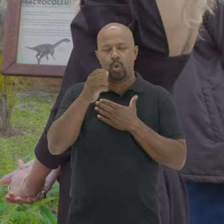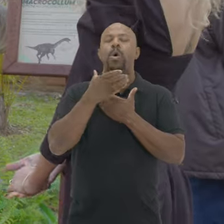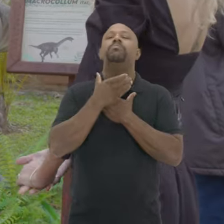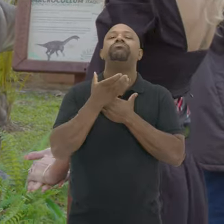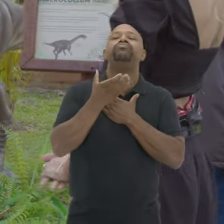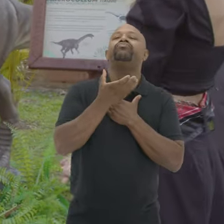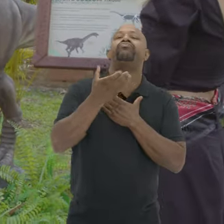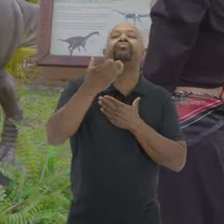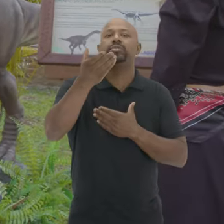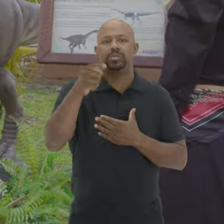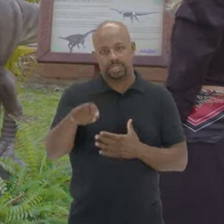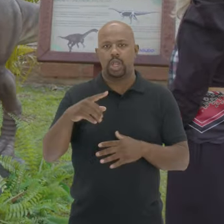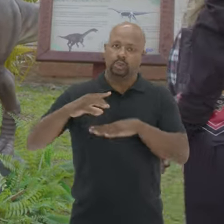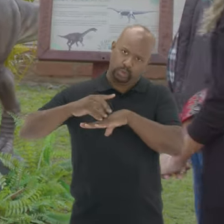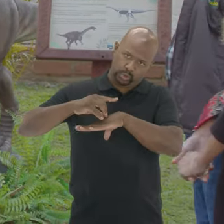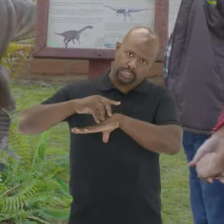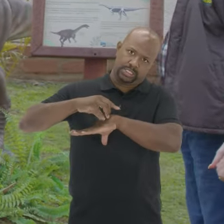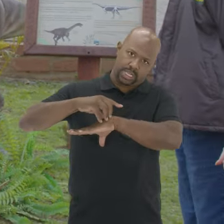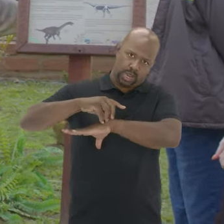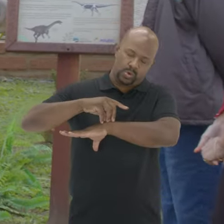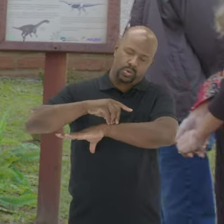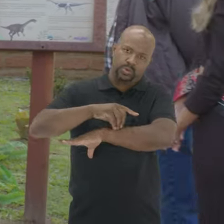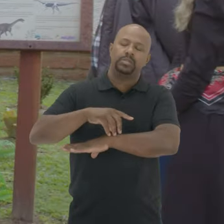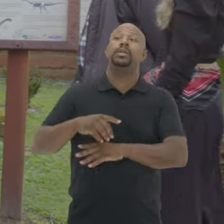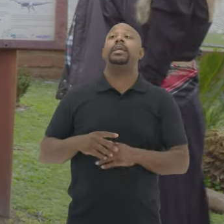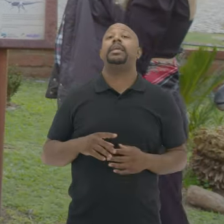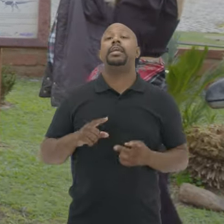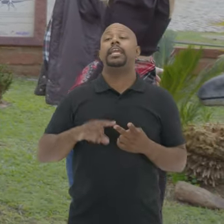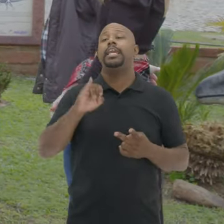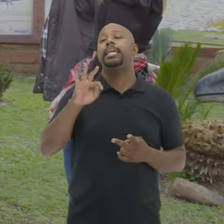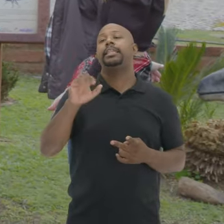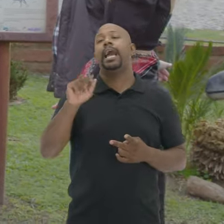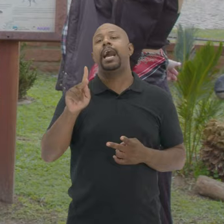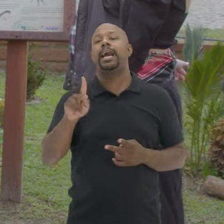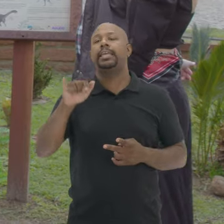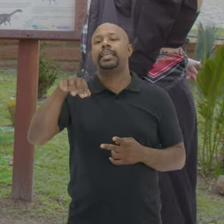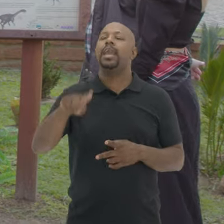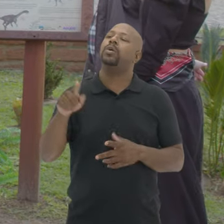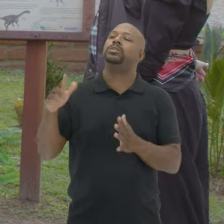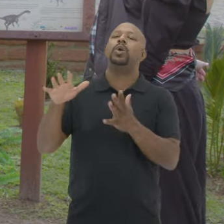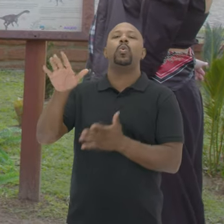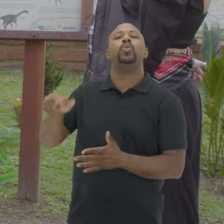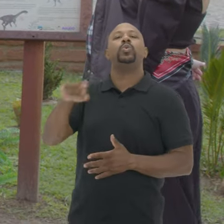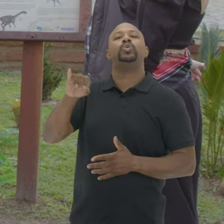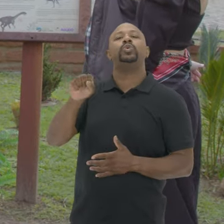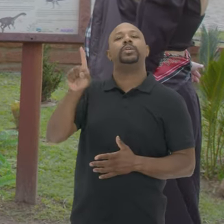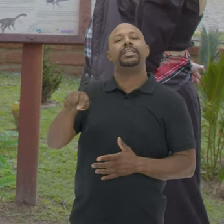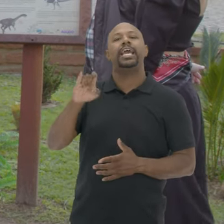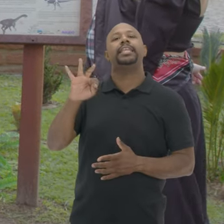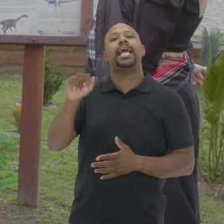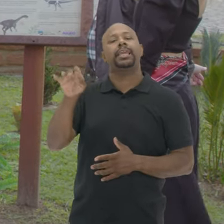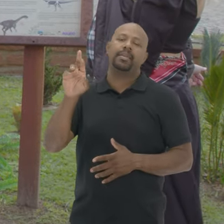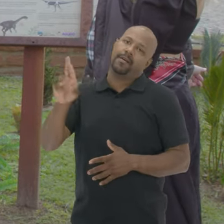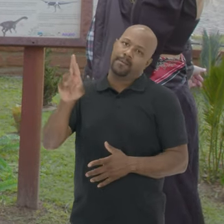Justamente por conta Desse pescoço longo Né? Ser o dinossauro mais antigo Com essa característica E Itaqui Faz homenagem Ao seu José Itaqui